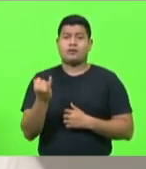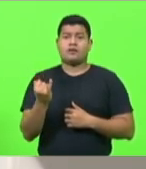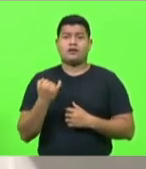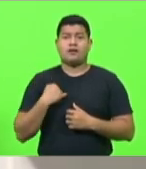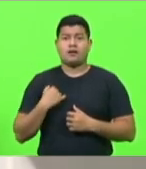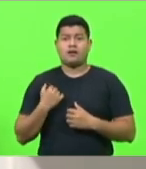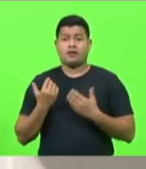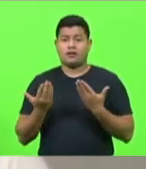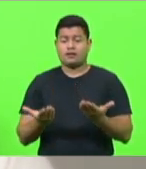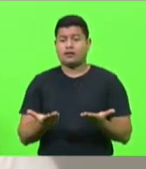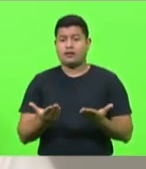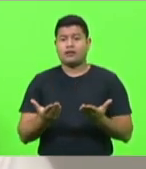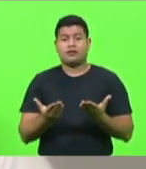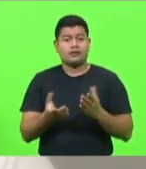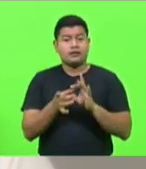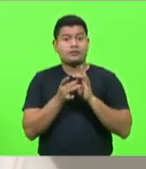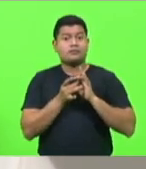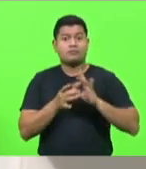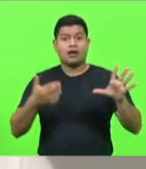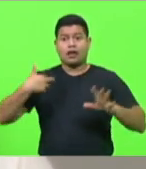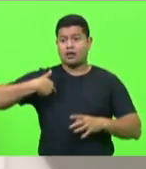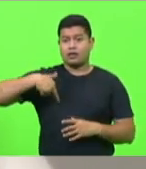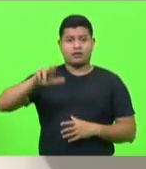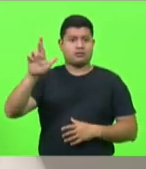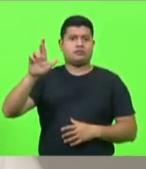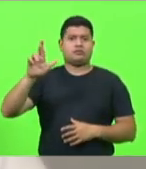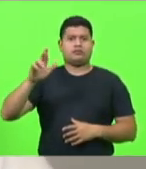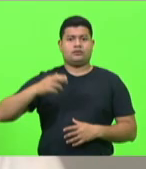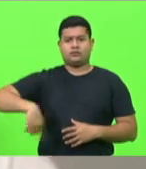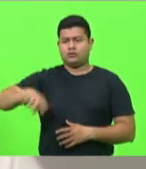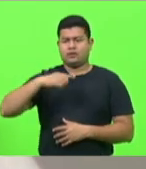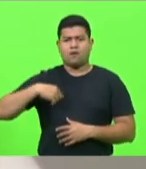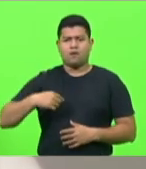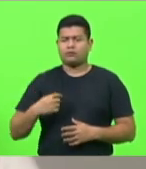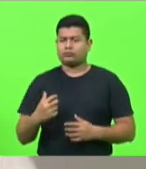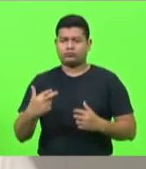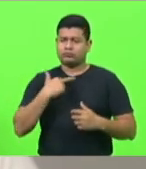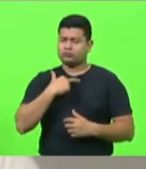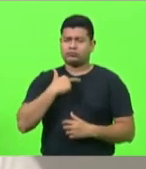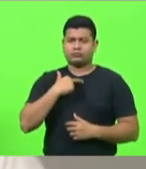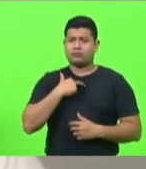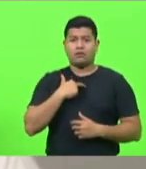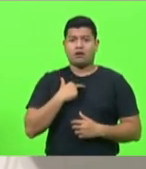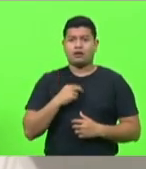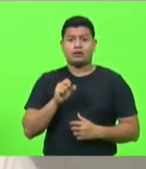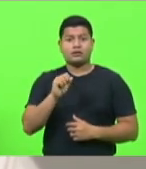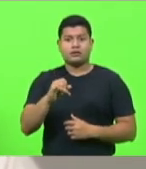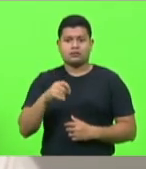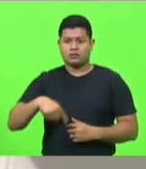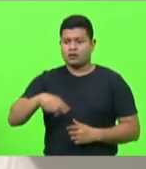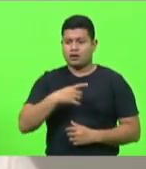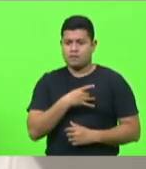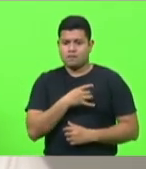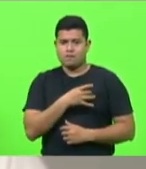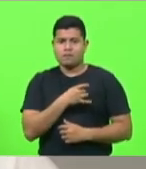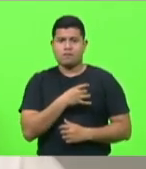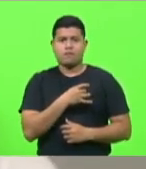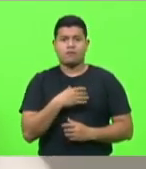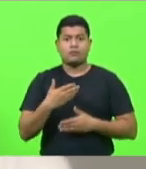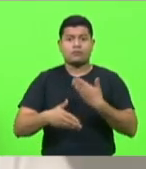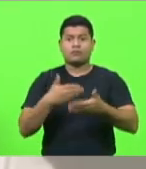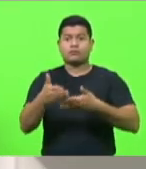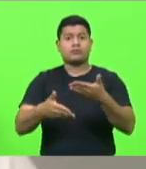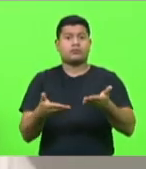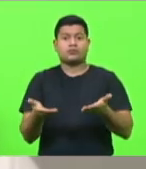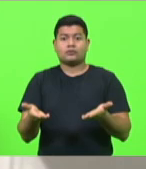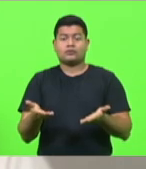religiosa. Não podemos ter. Se tivermos medo de defender a nossa liberdade religiosa, nós